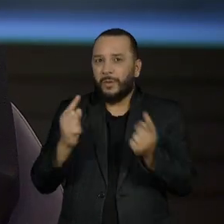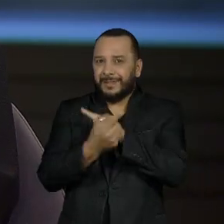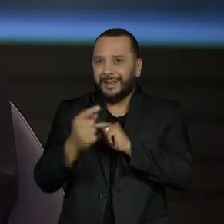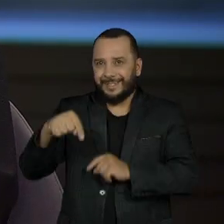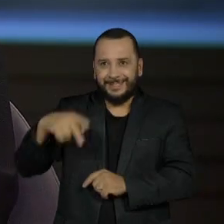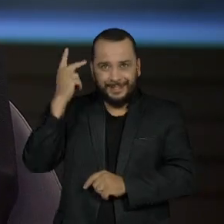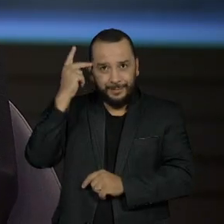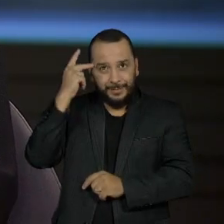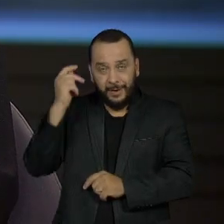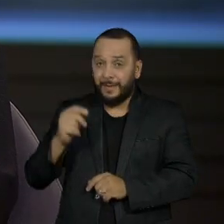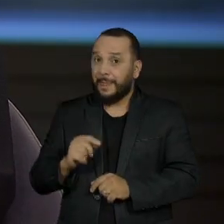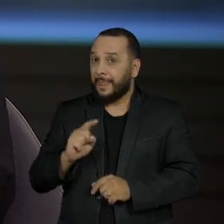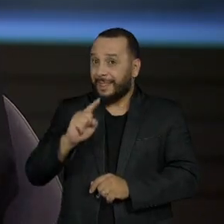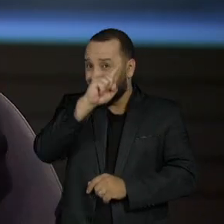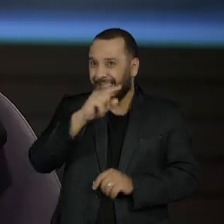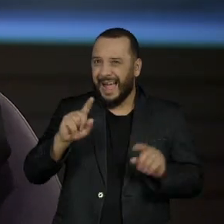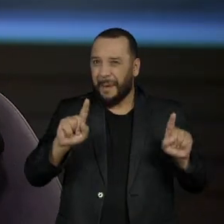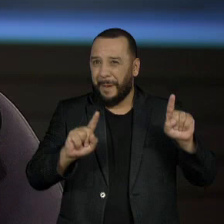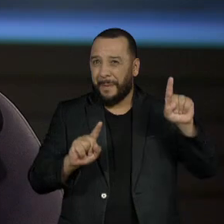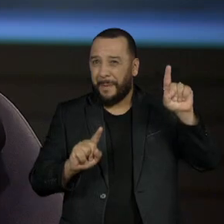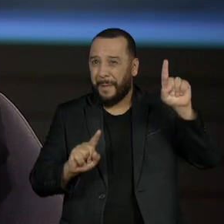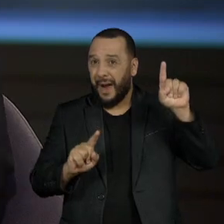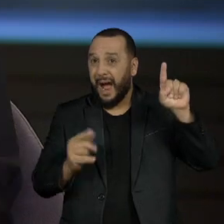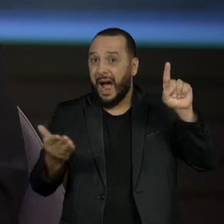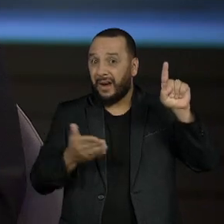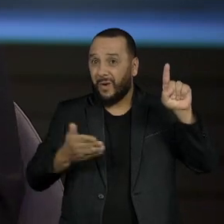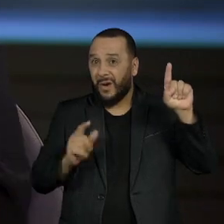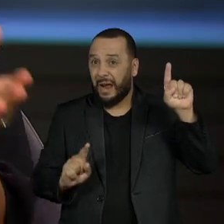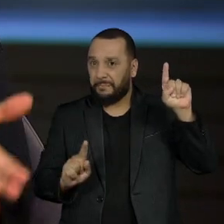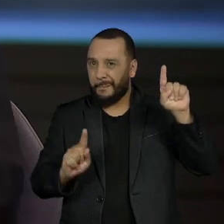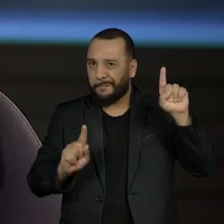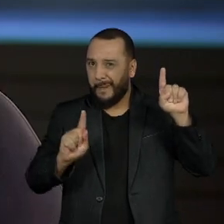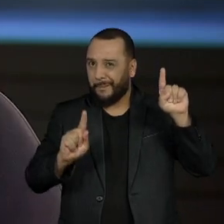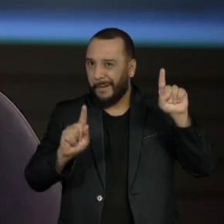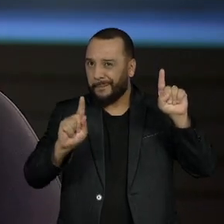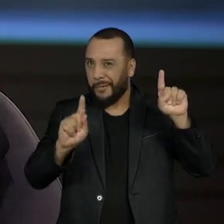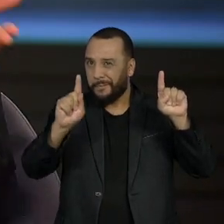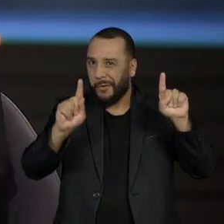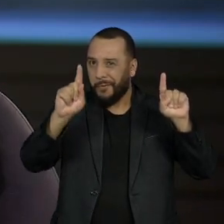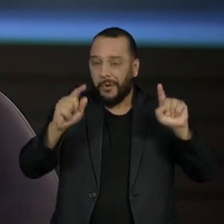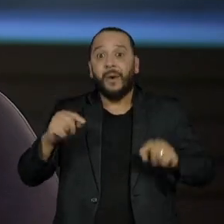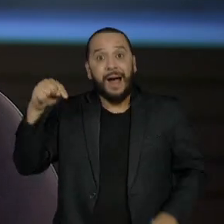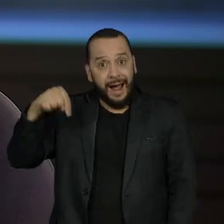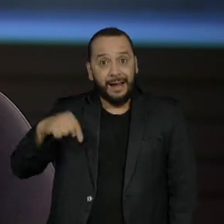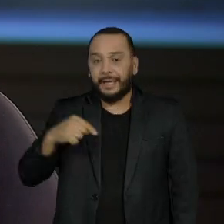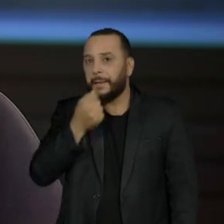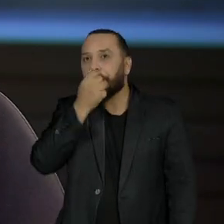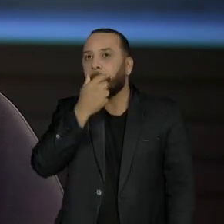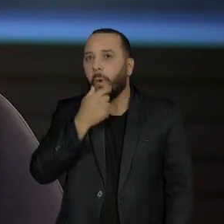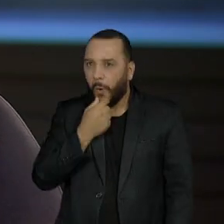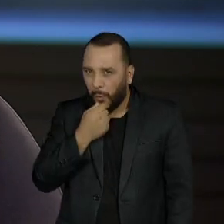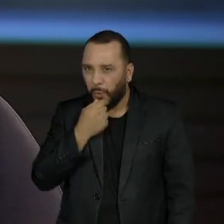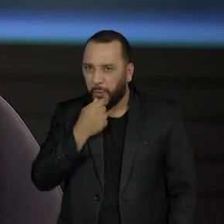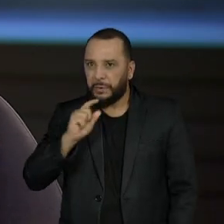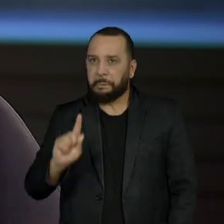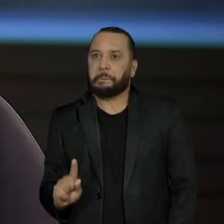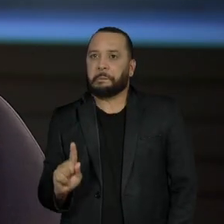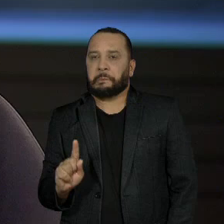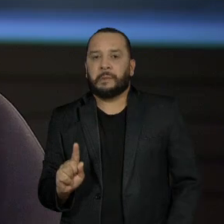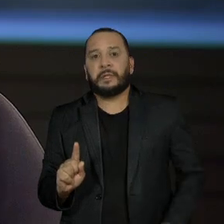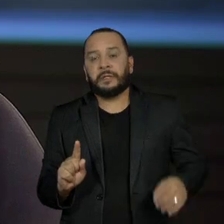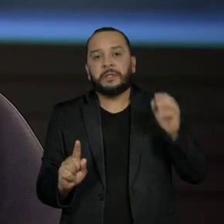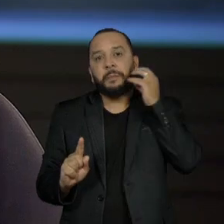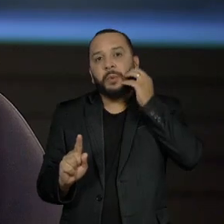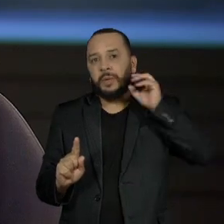Paulo, né? Ele liderou lá o tempo inteiro e agora está vendo o adversário chegar. Aqui o Boulos veio numa onda crescente até o